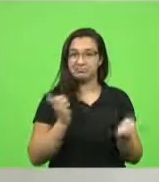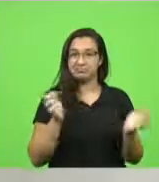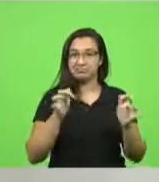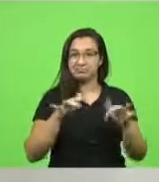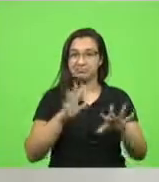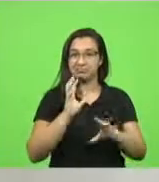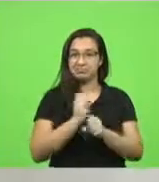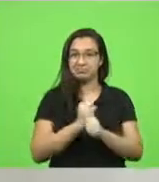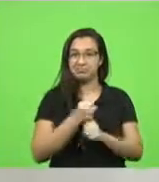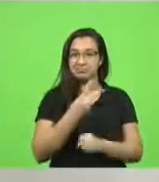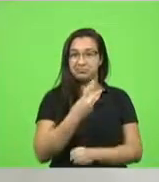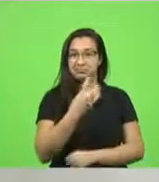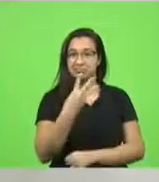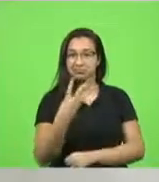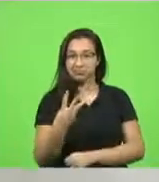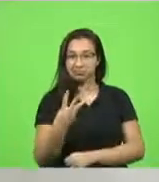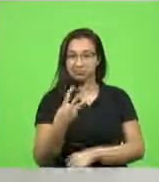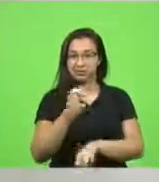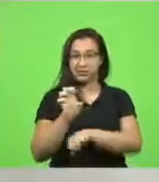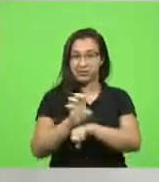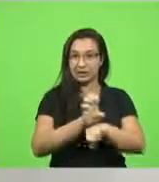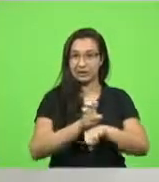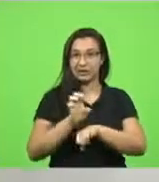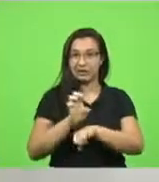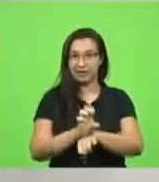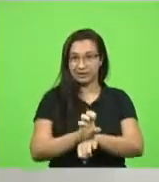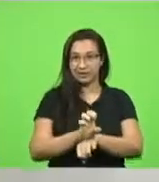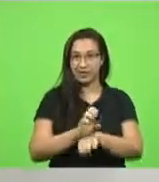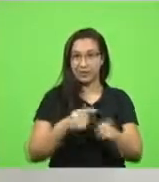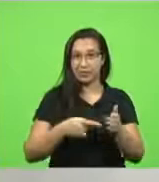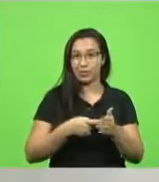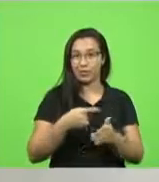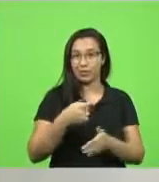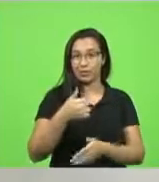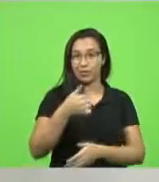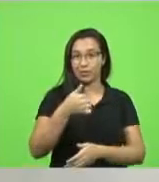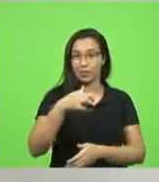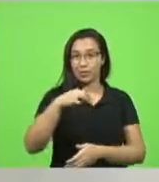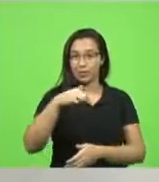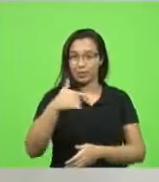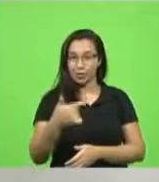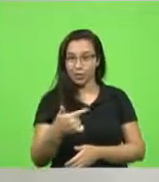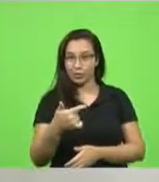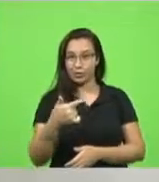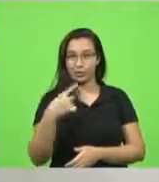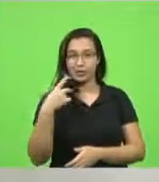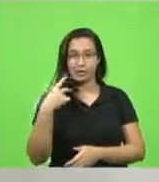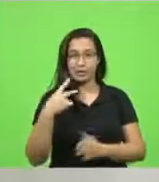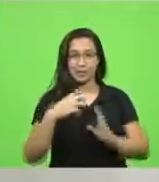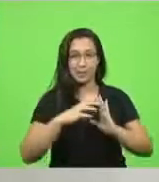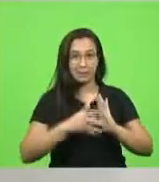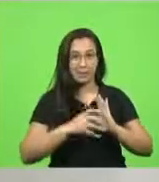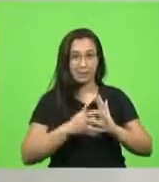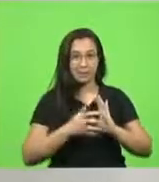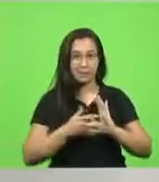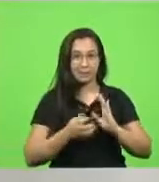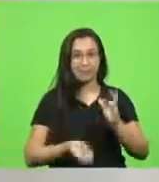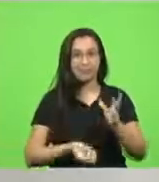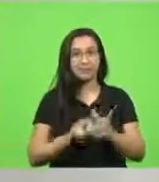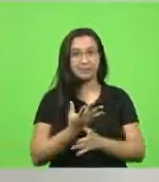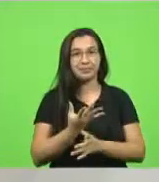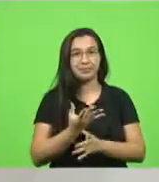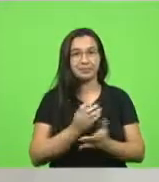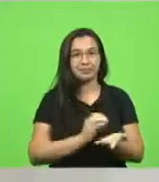partidos políticos diferentes, e construímos uma pauta em defesa do financiamento da educação, que depois foi